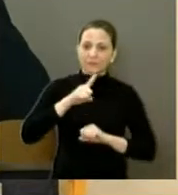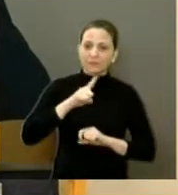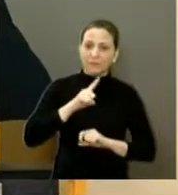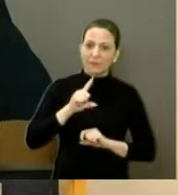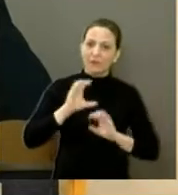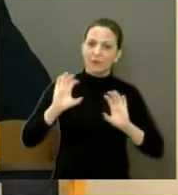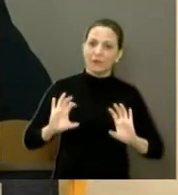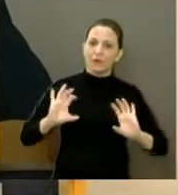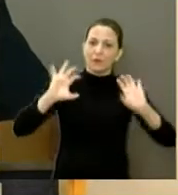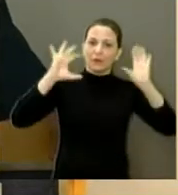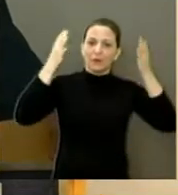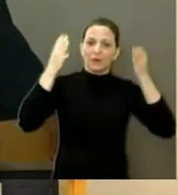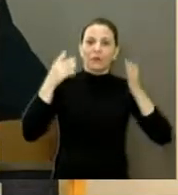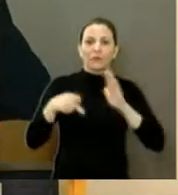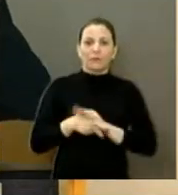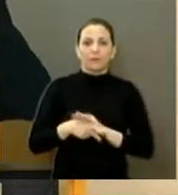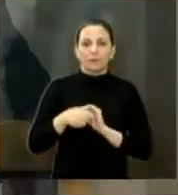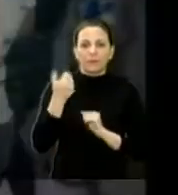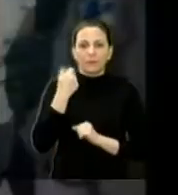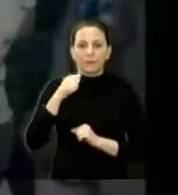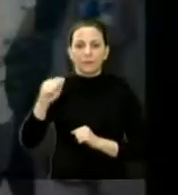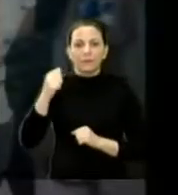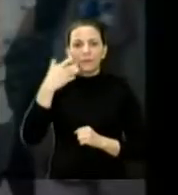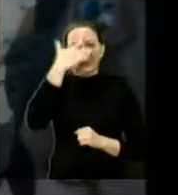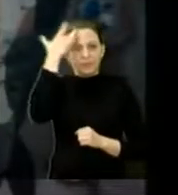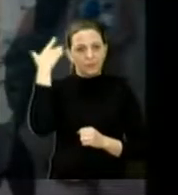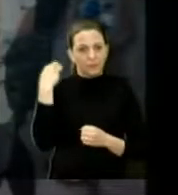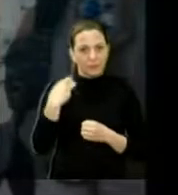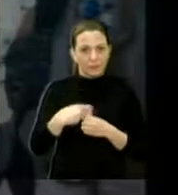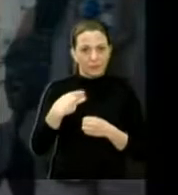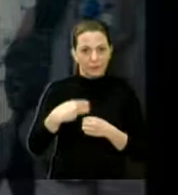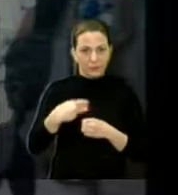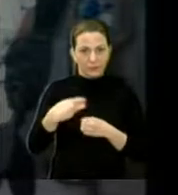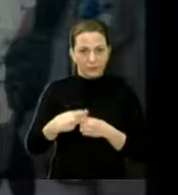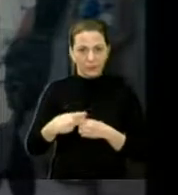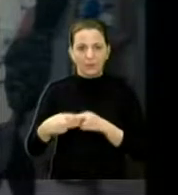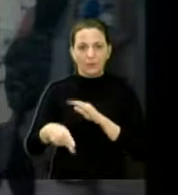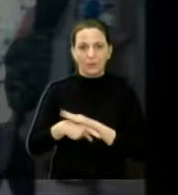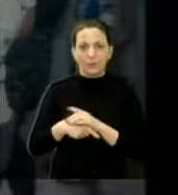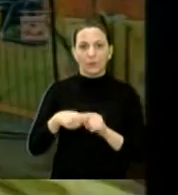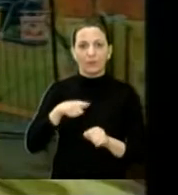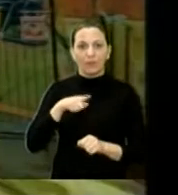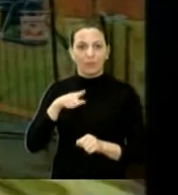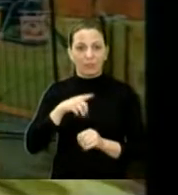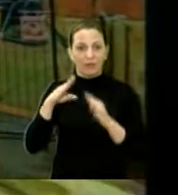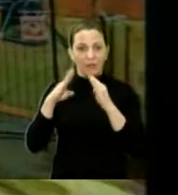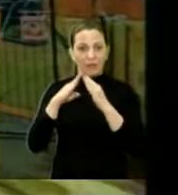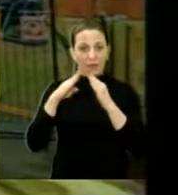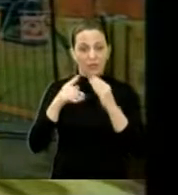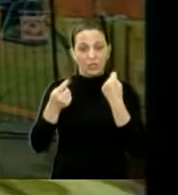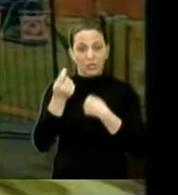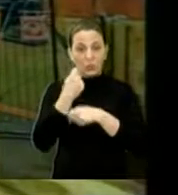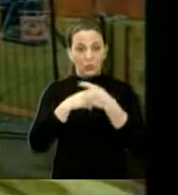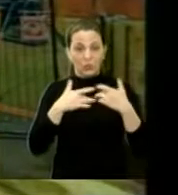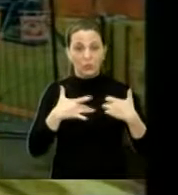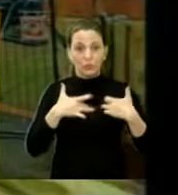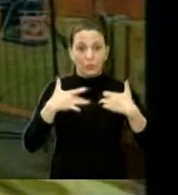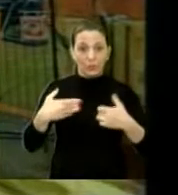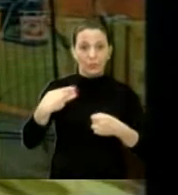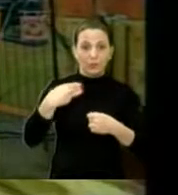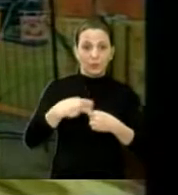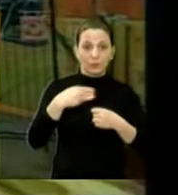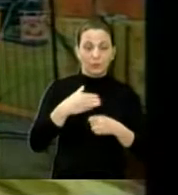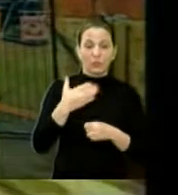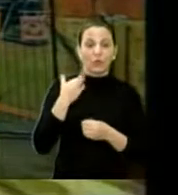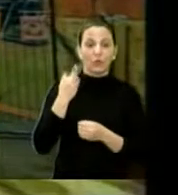evento foi organizado pela Associação de Moradores, em parceria com a Coordenadoria de Economia Solidária do Município, pela